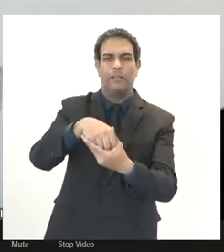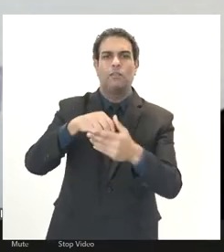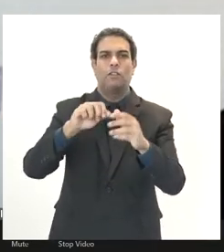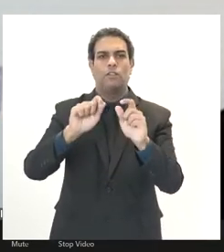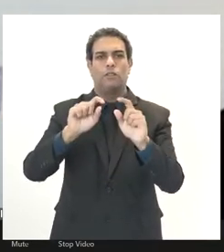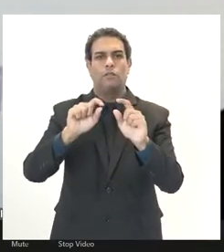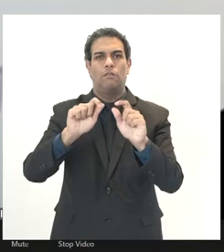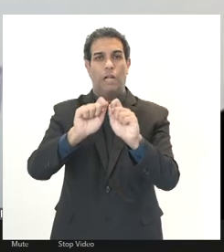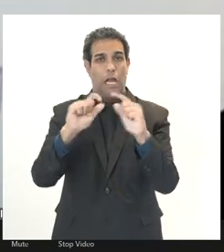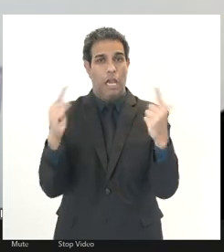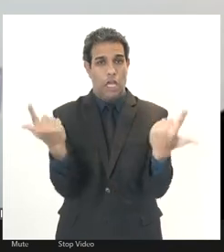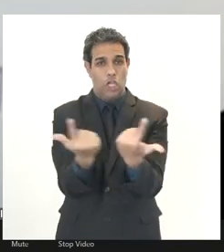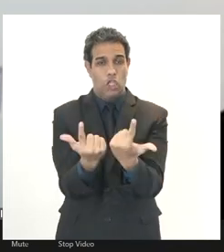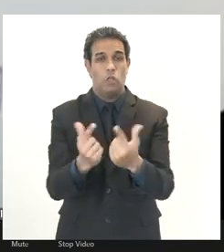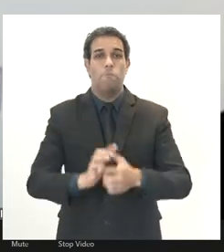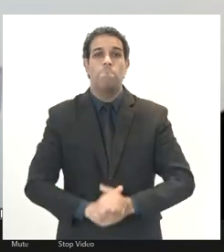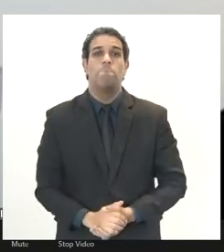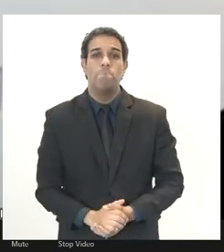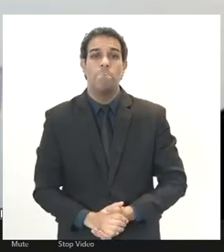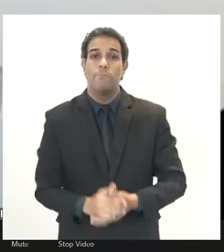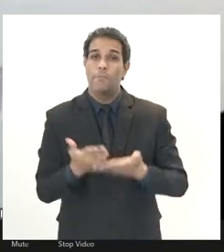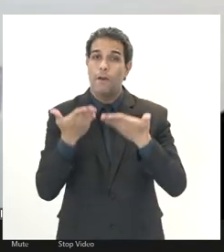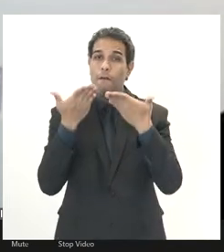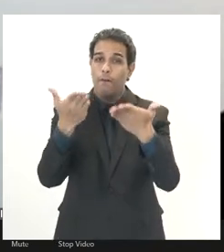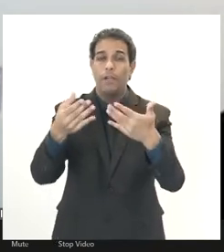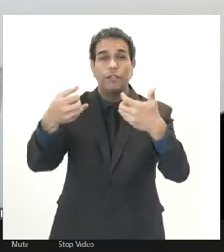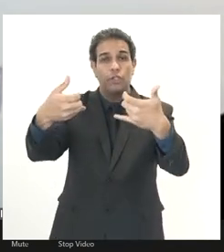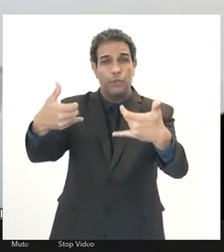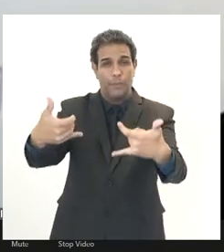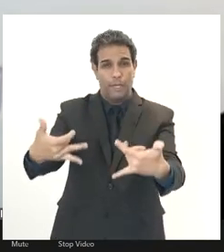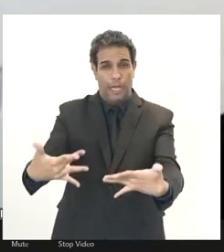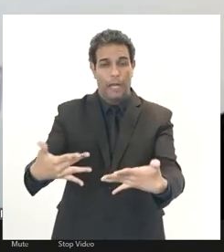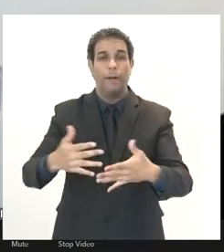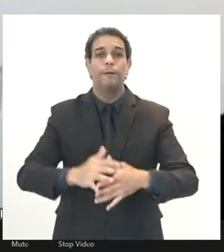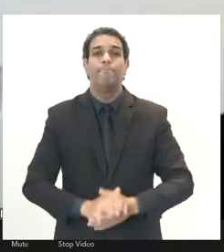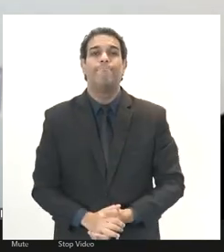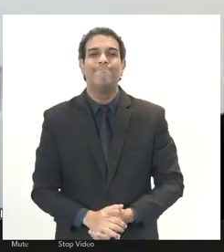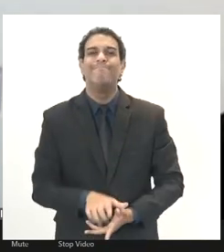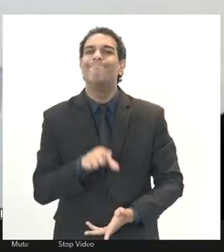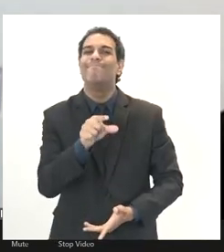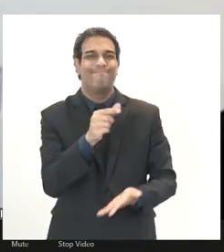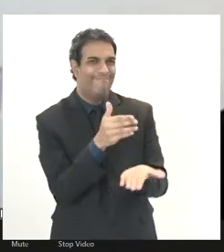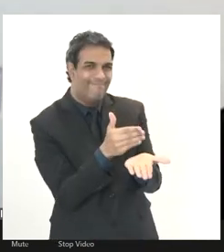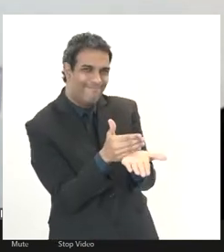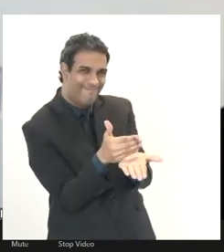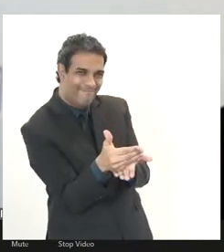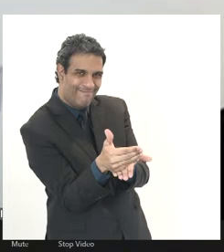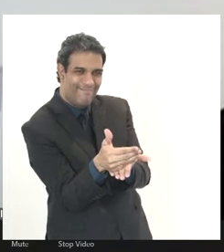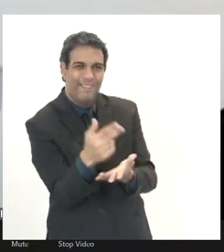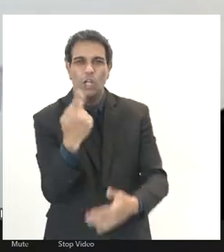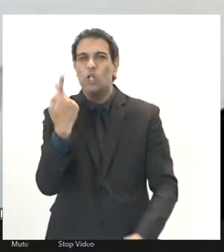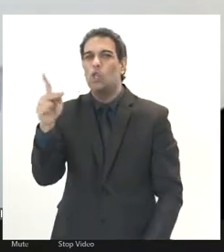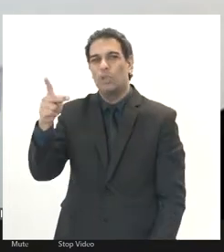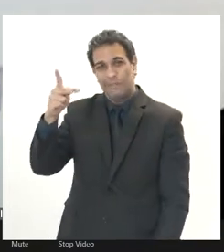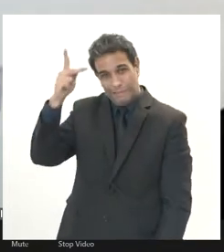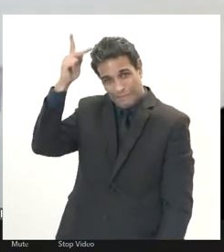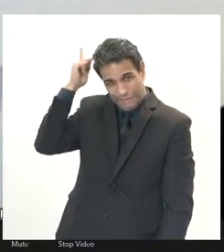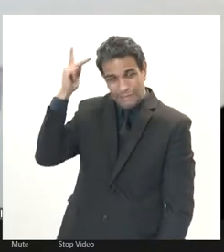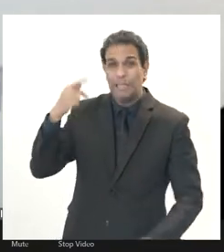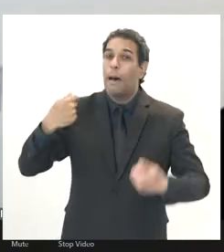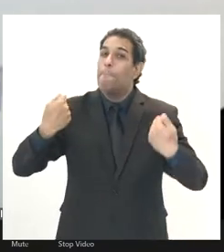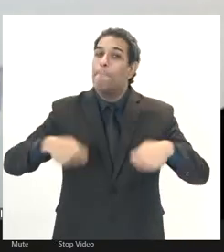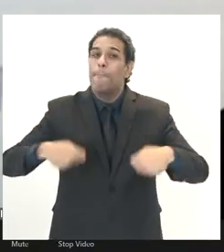E dizer, a Vossa Excelência, que essa iniciativa, ela precisa